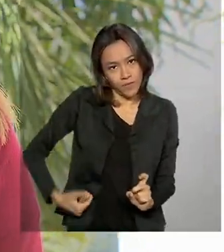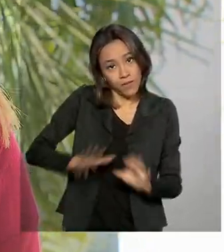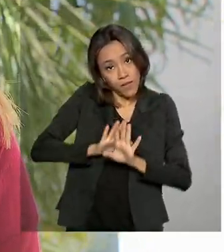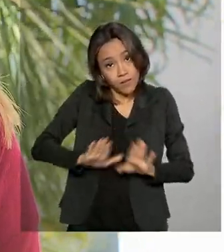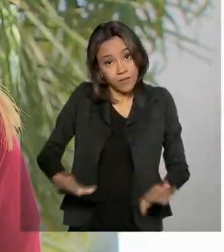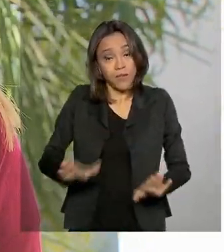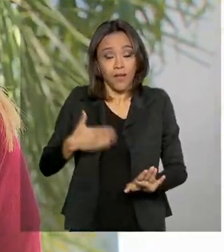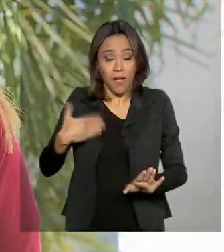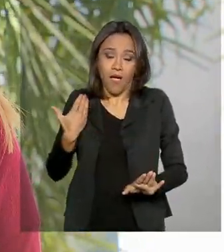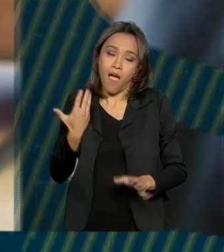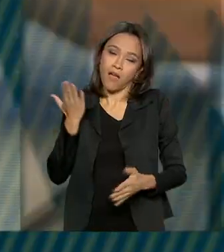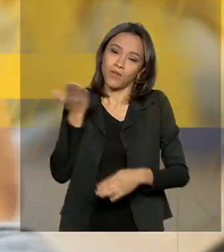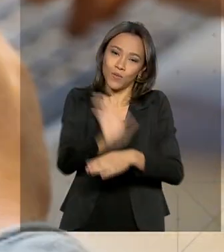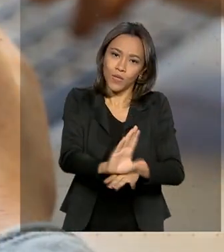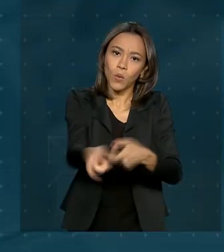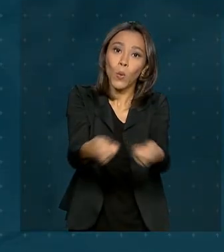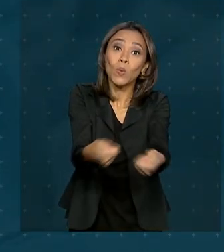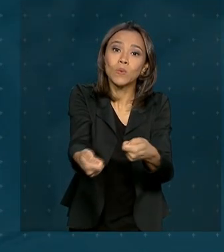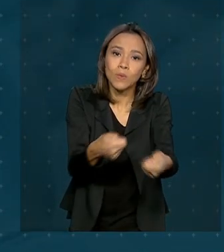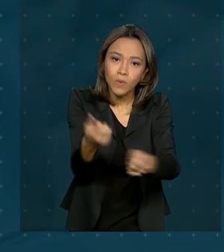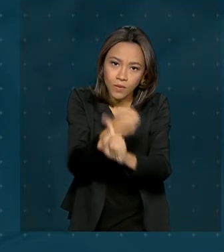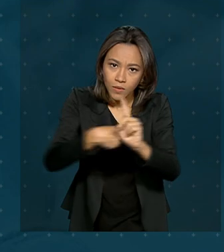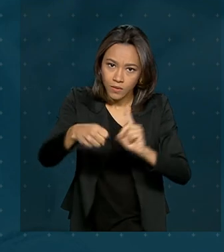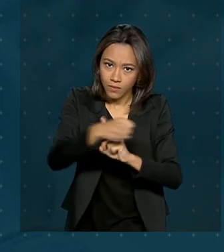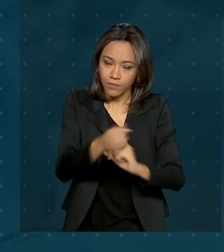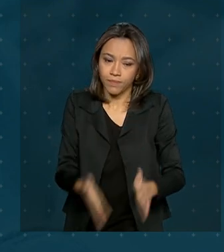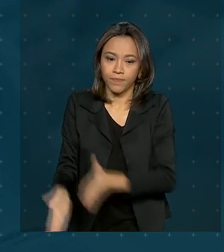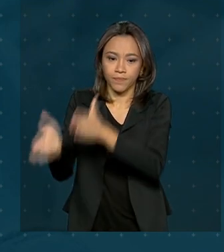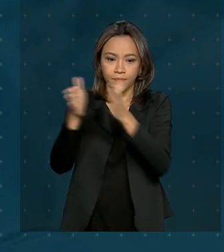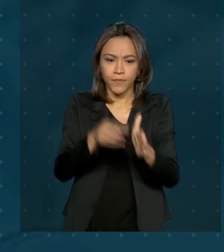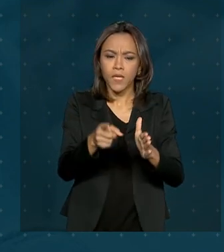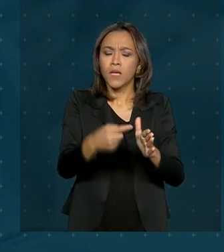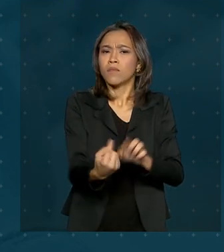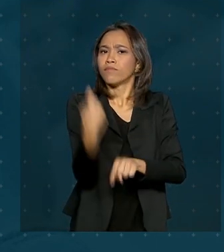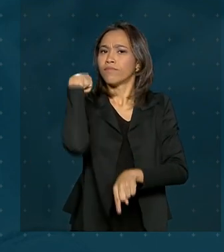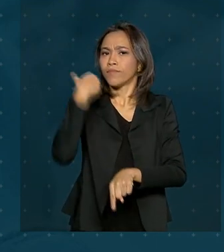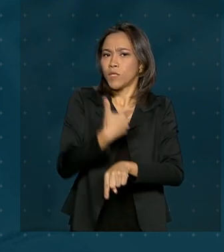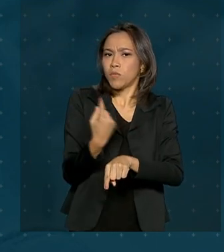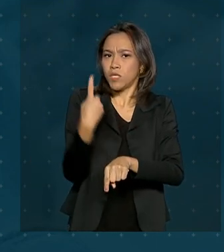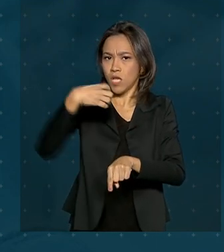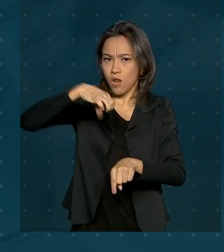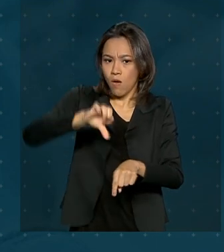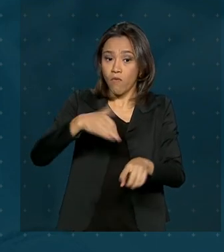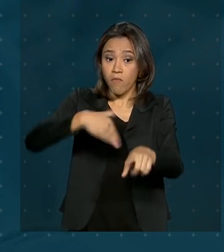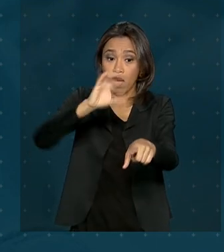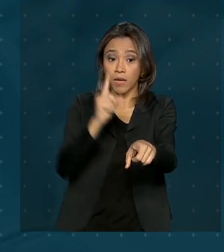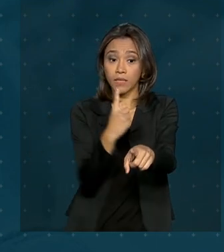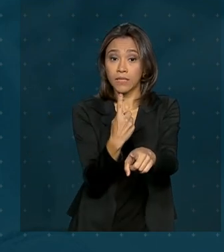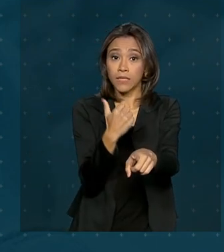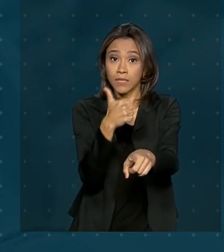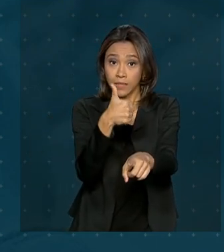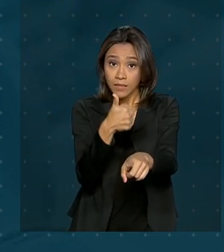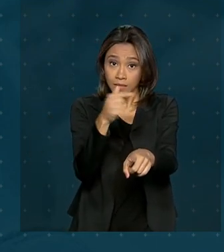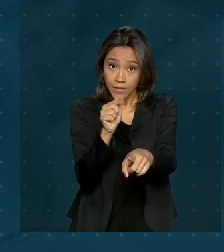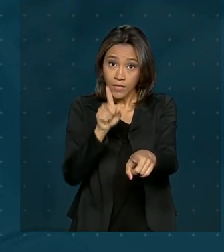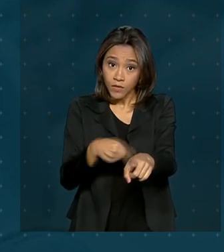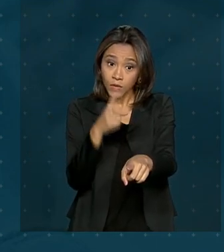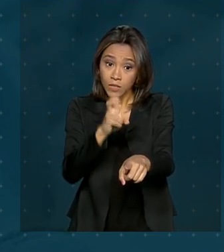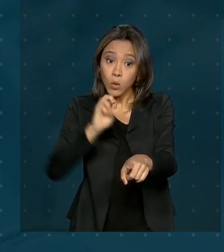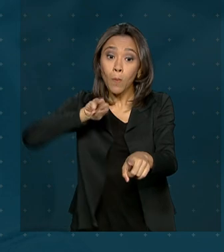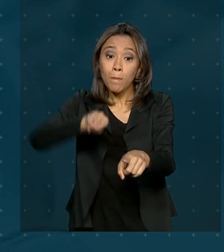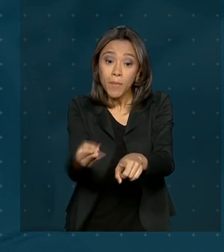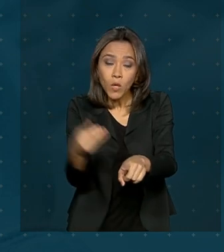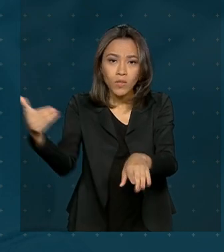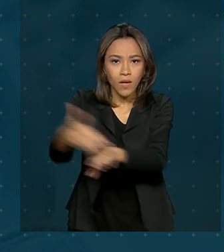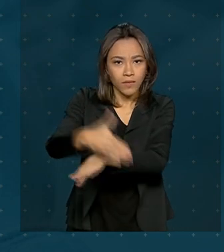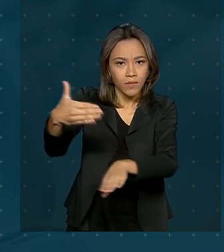ajudar no controle social. Em 2019, foram registrados mais de 17 milhões e meio de acessos e